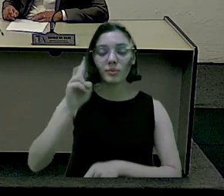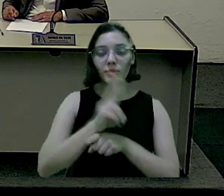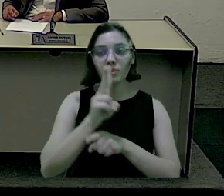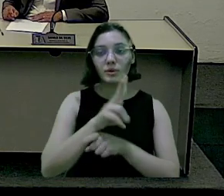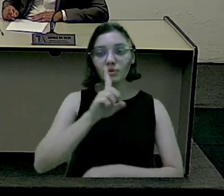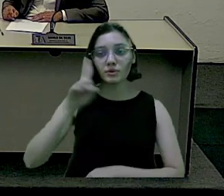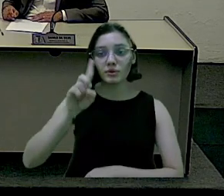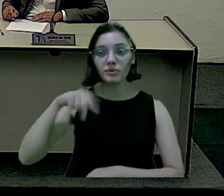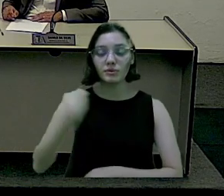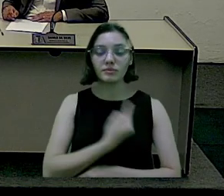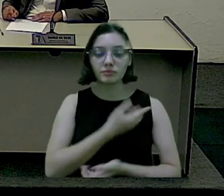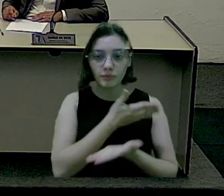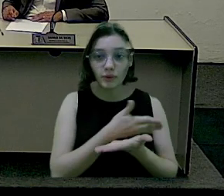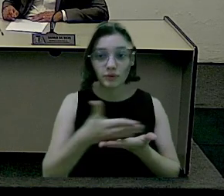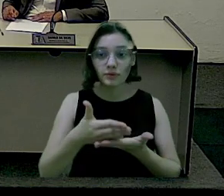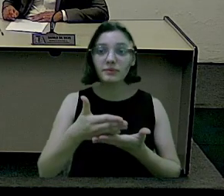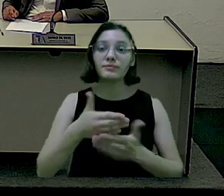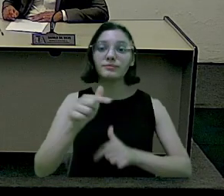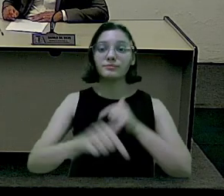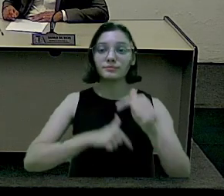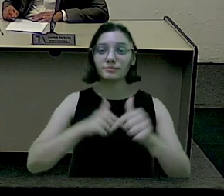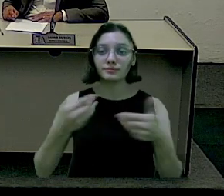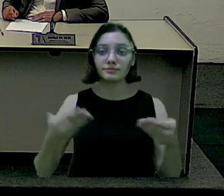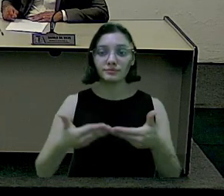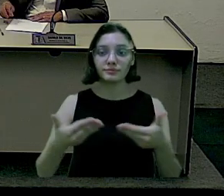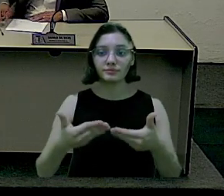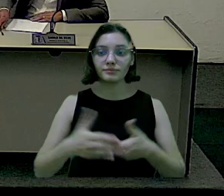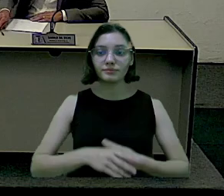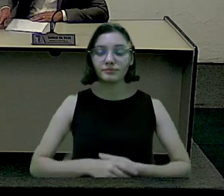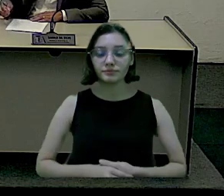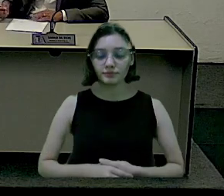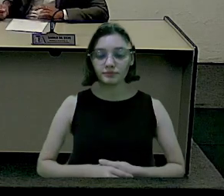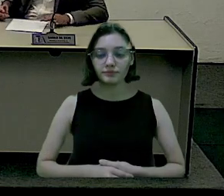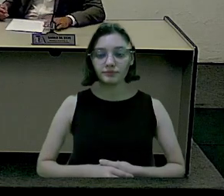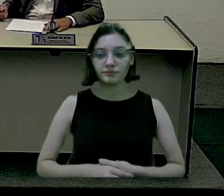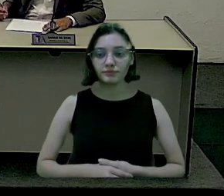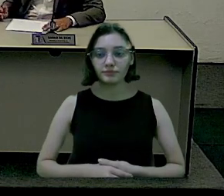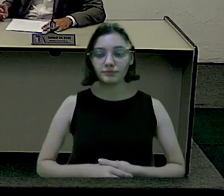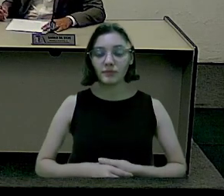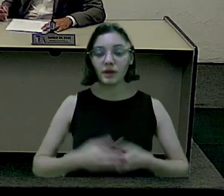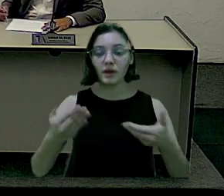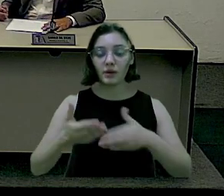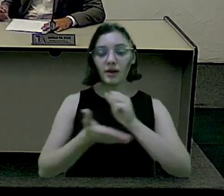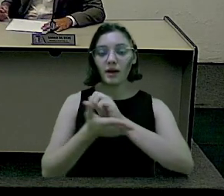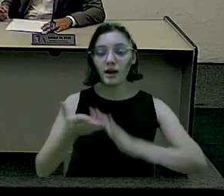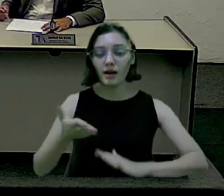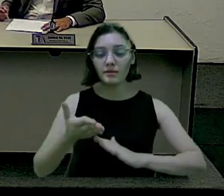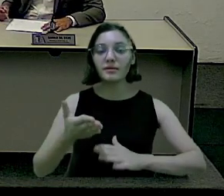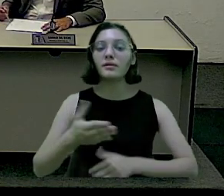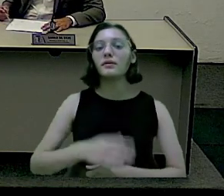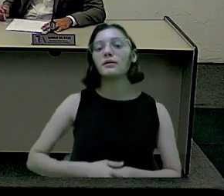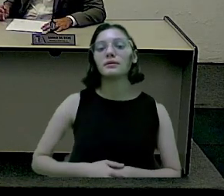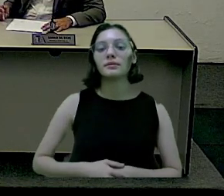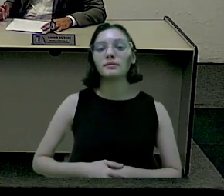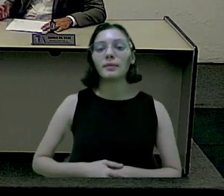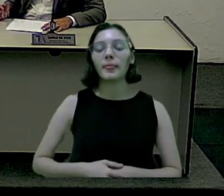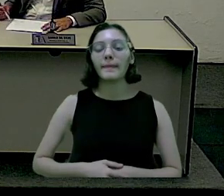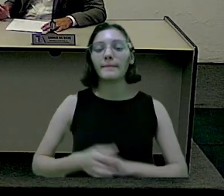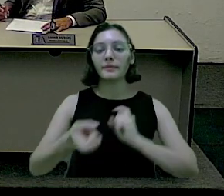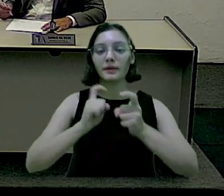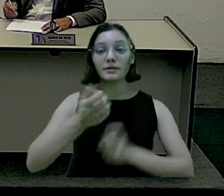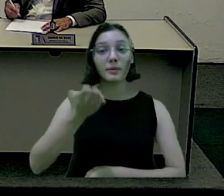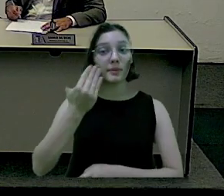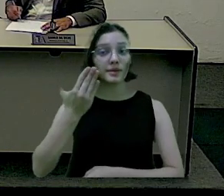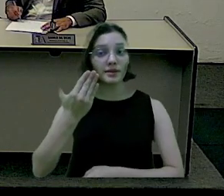legal sobre a proteção de Deus, declaro aberto os trabalhos da presente sessão. Coloco a ata na sessão